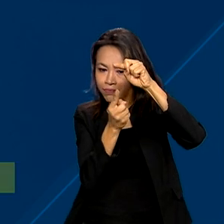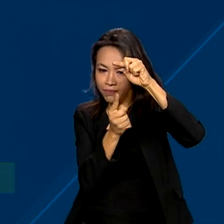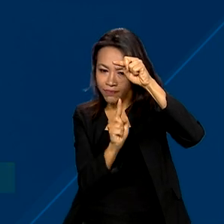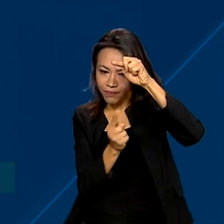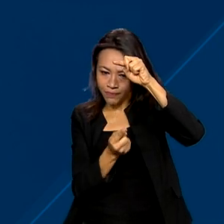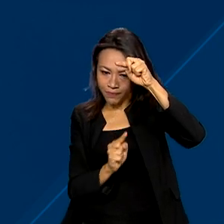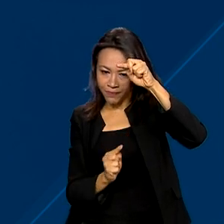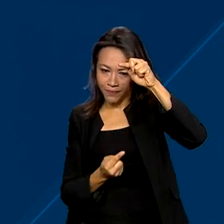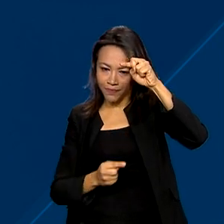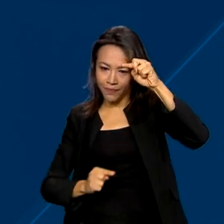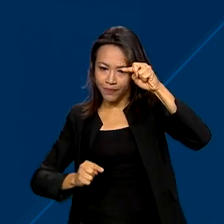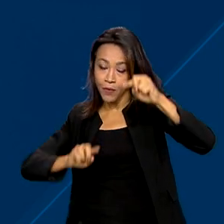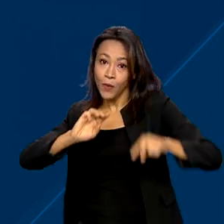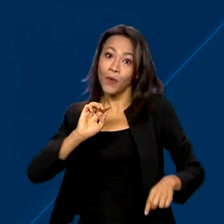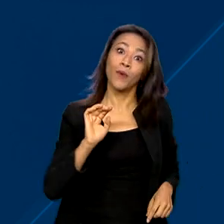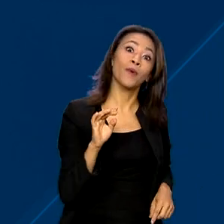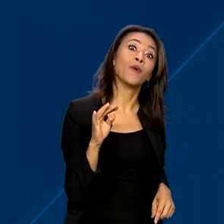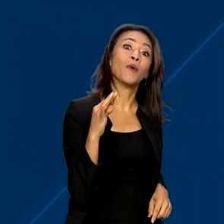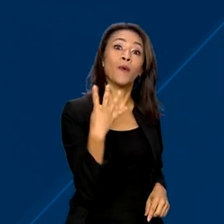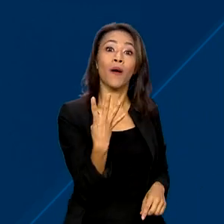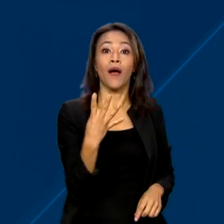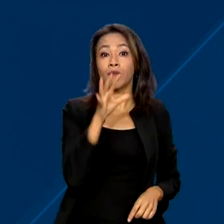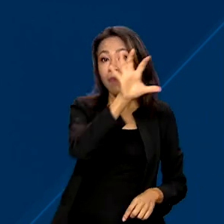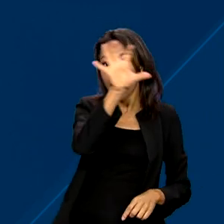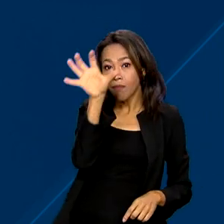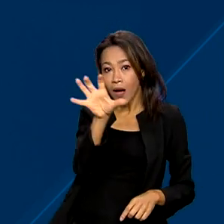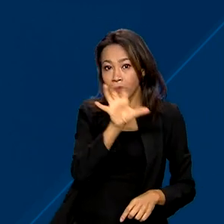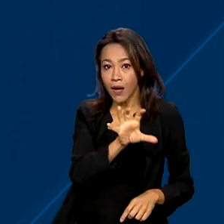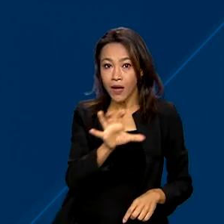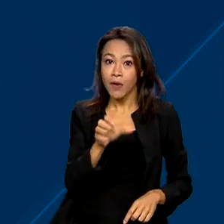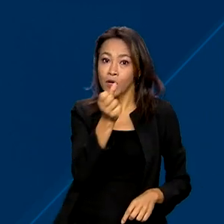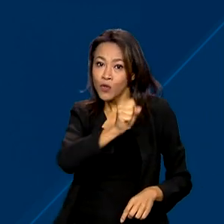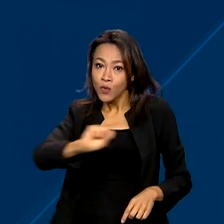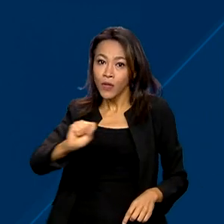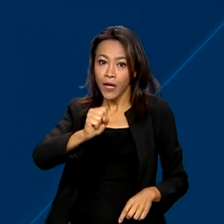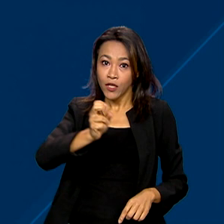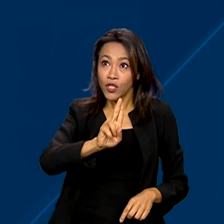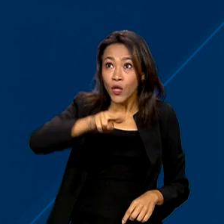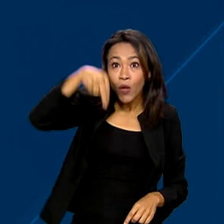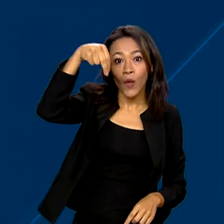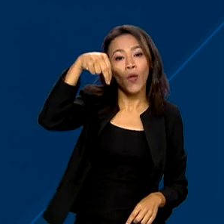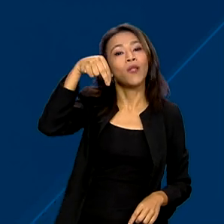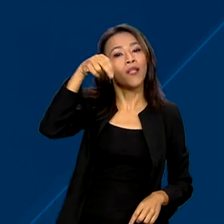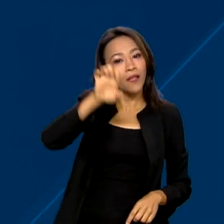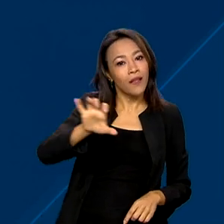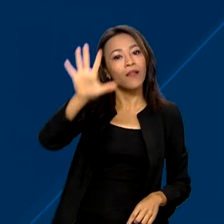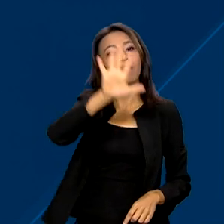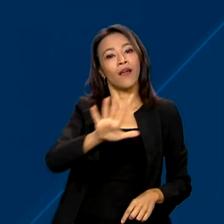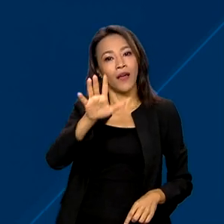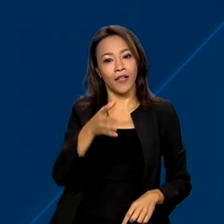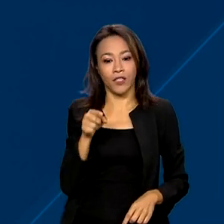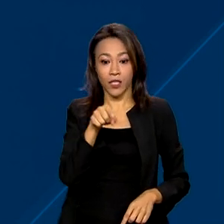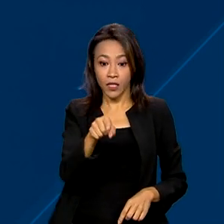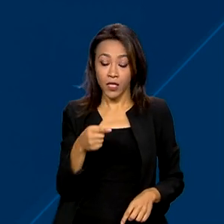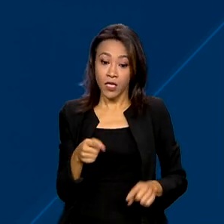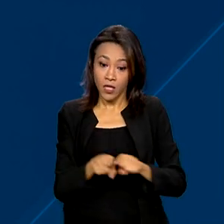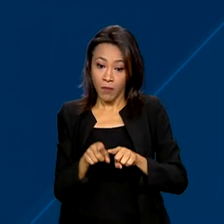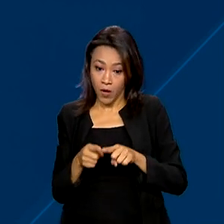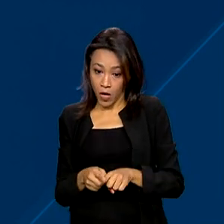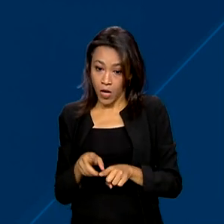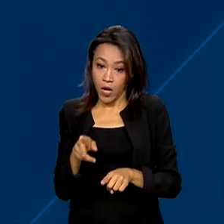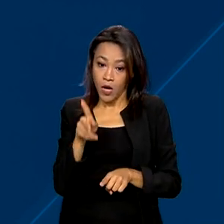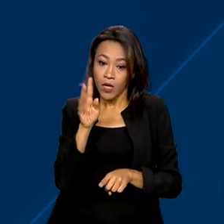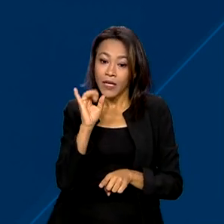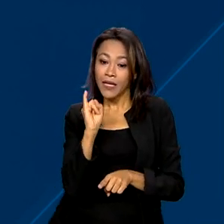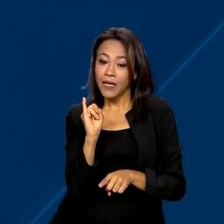das cinco regiões brasileiras, Centro-Oeste, Norte, Sudeste e Nordeste. Ela permite a ligação entre os portos de